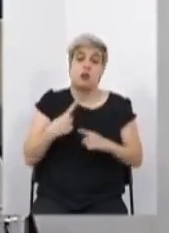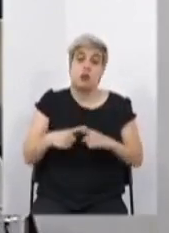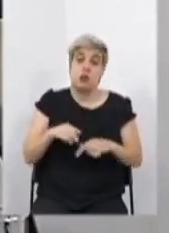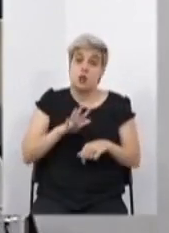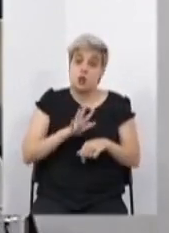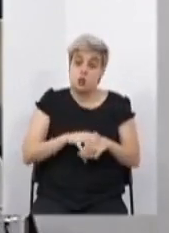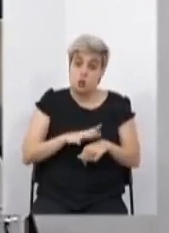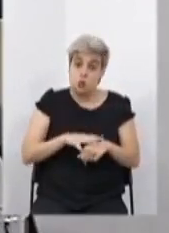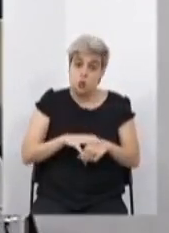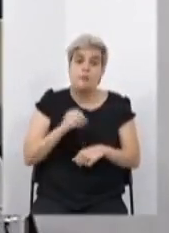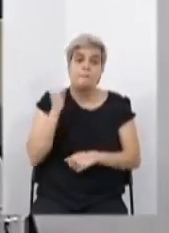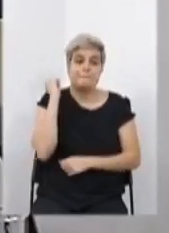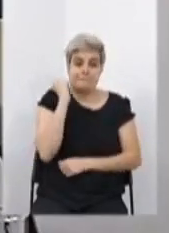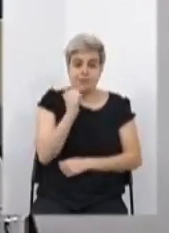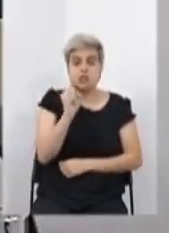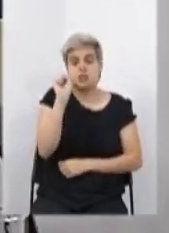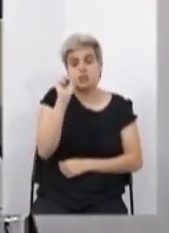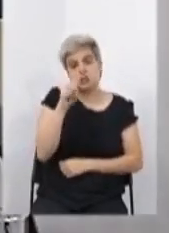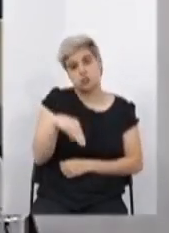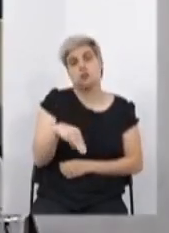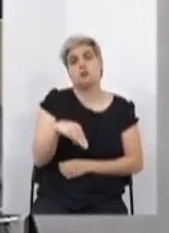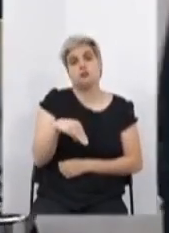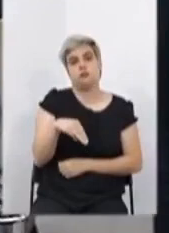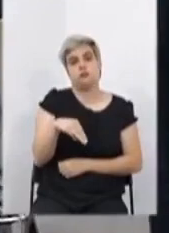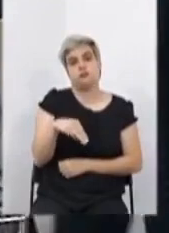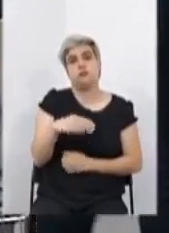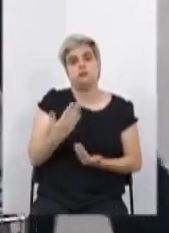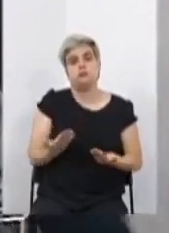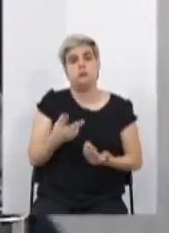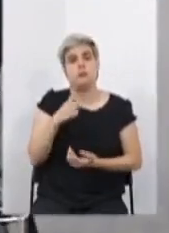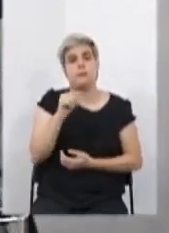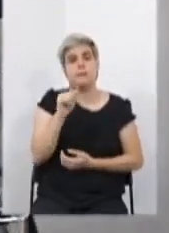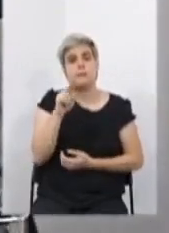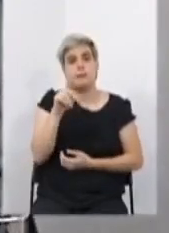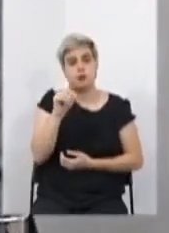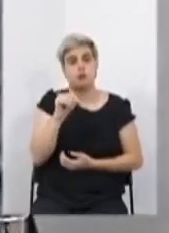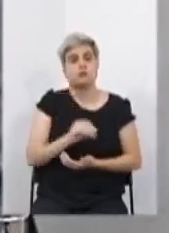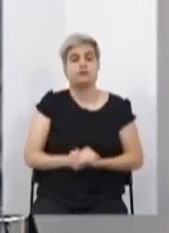ela mata mesmo. Com a palavra, doutor Paulo.